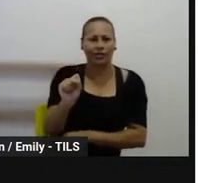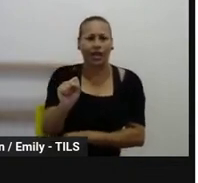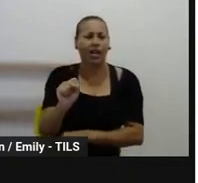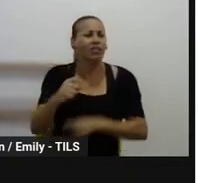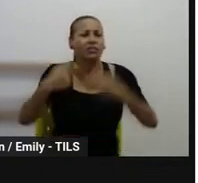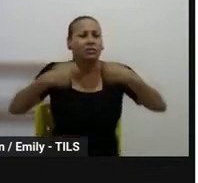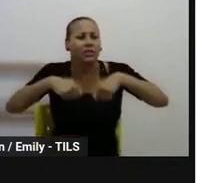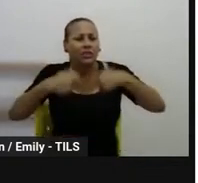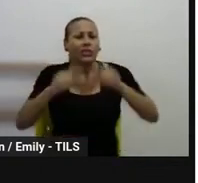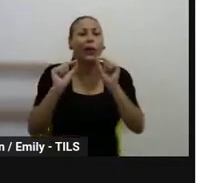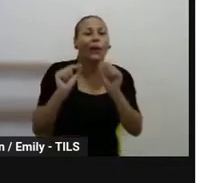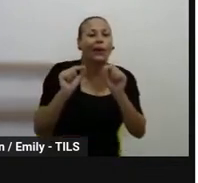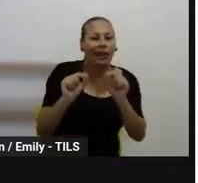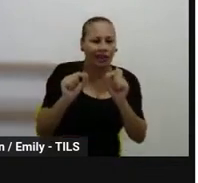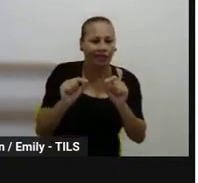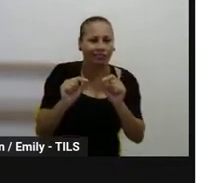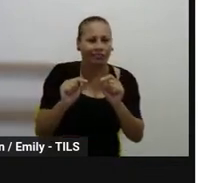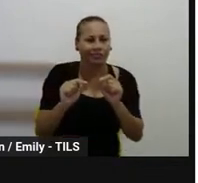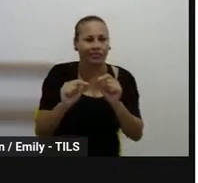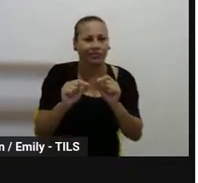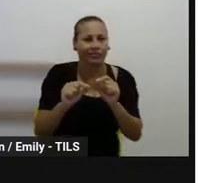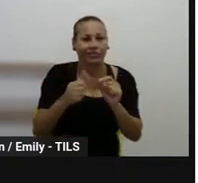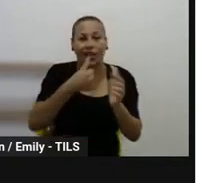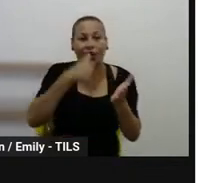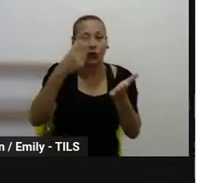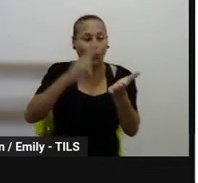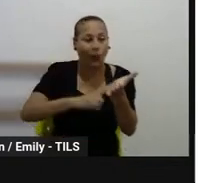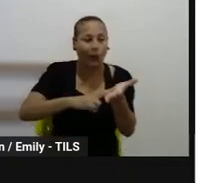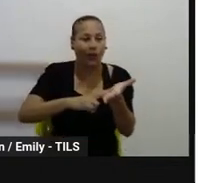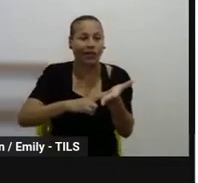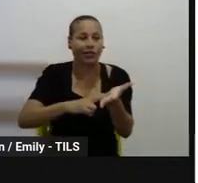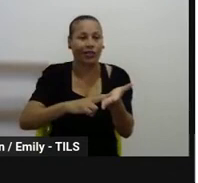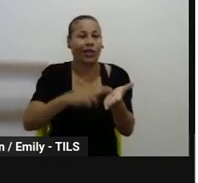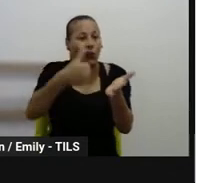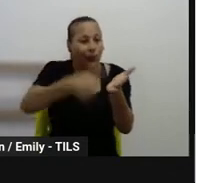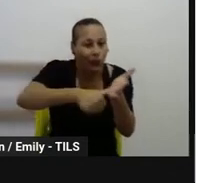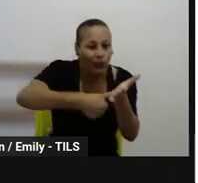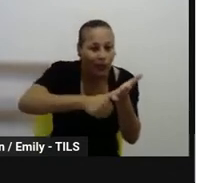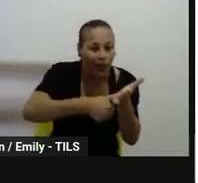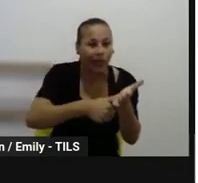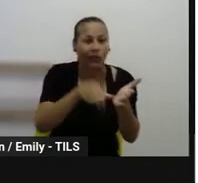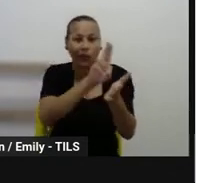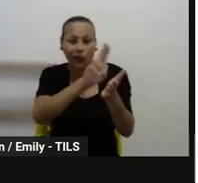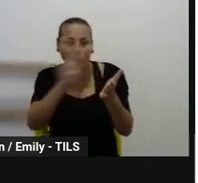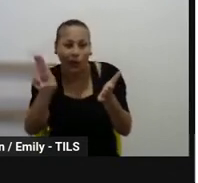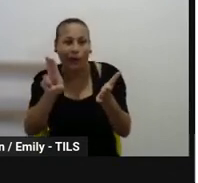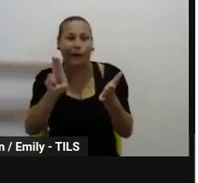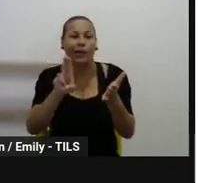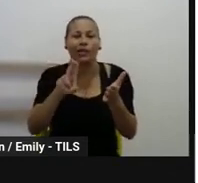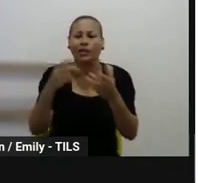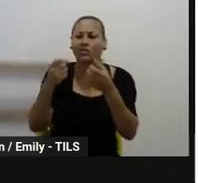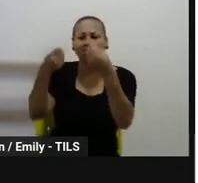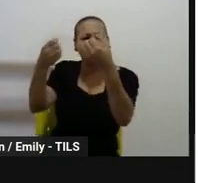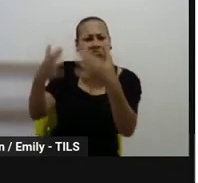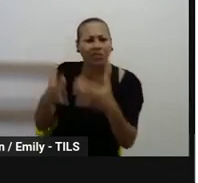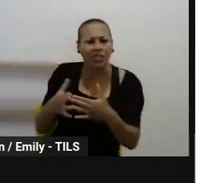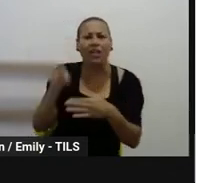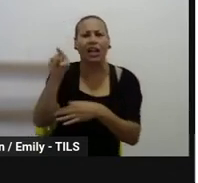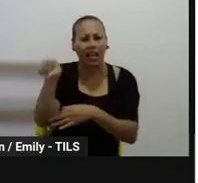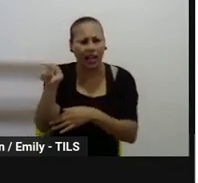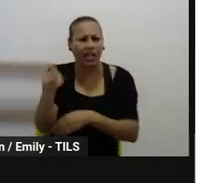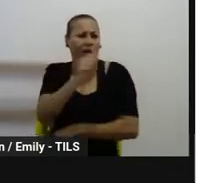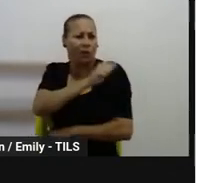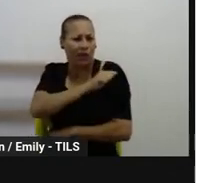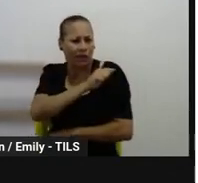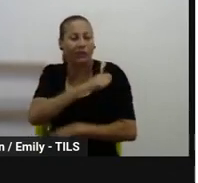amparo em alguns documentos oficiais que respaldam essa presença desse estudante, que garantem, inclusive,